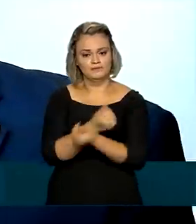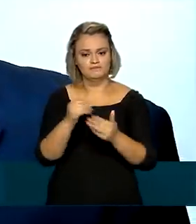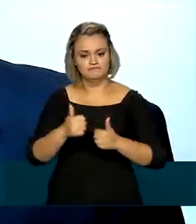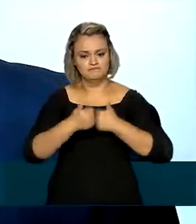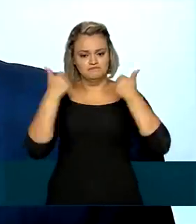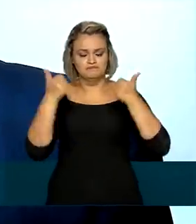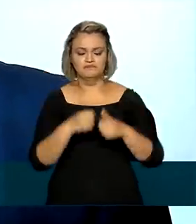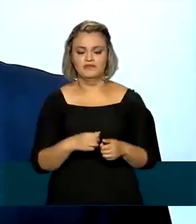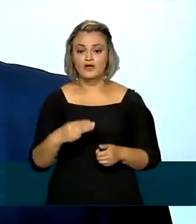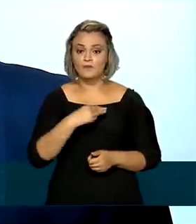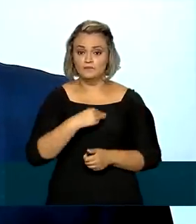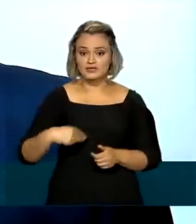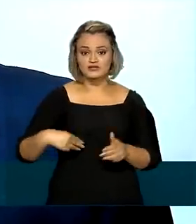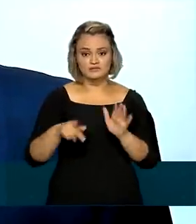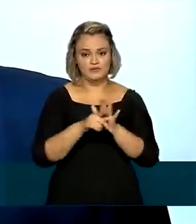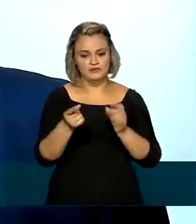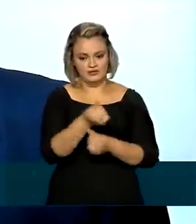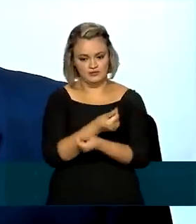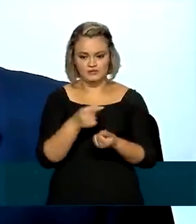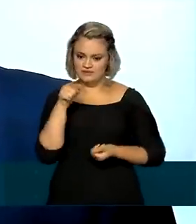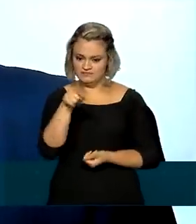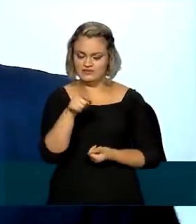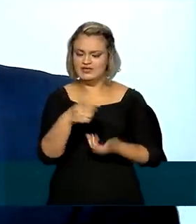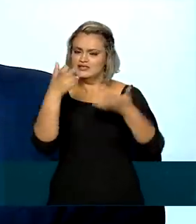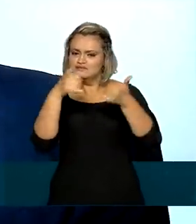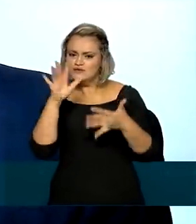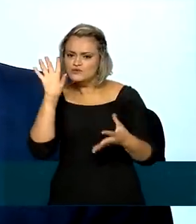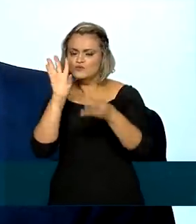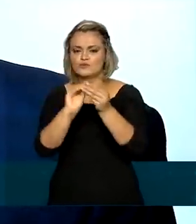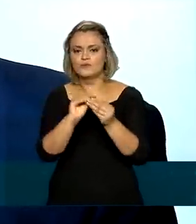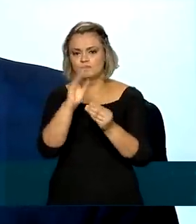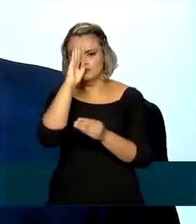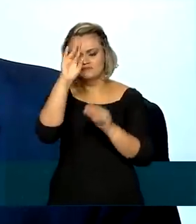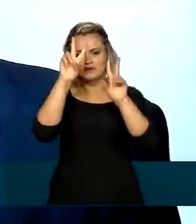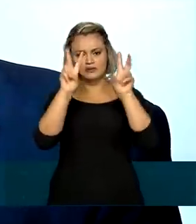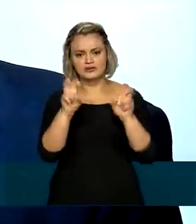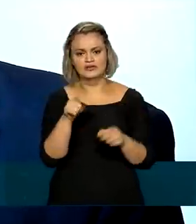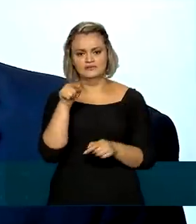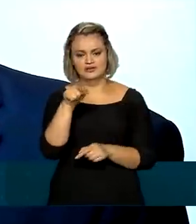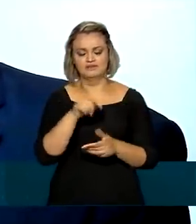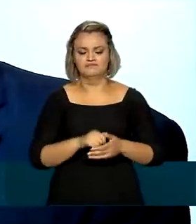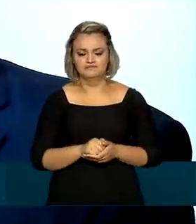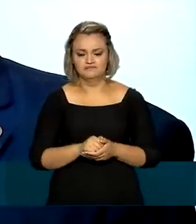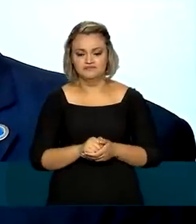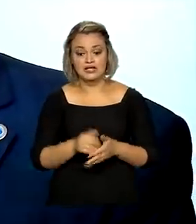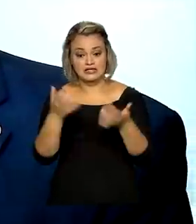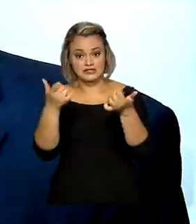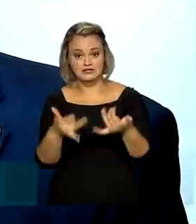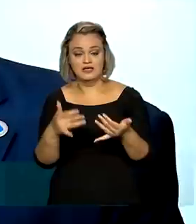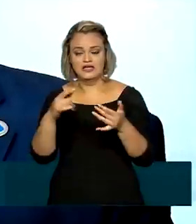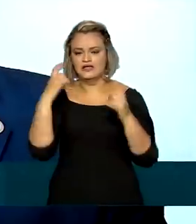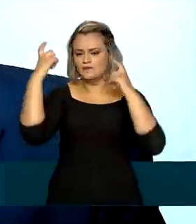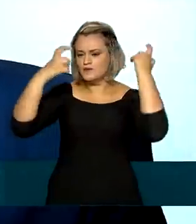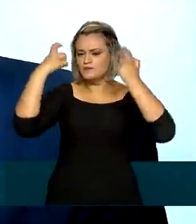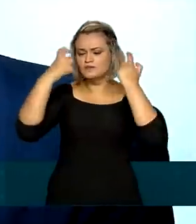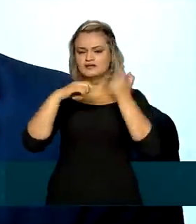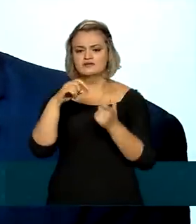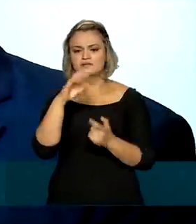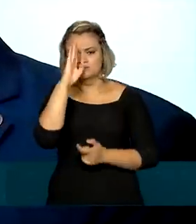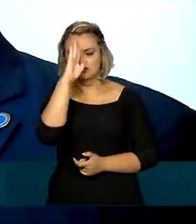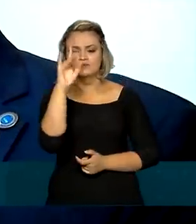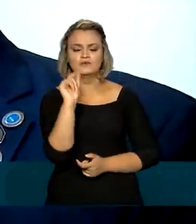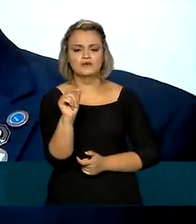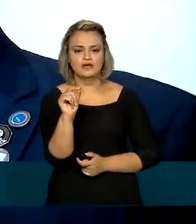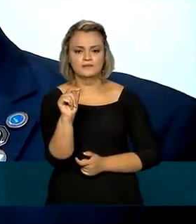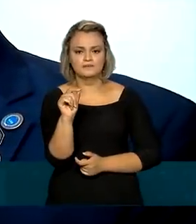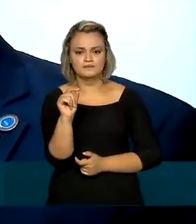O ministro da Economia, Paulo Guedes, sintetizou os principais assuntos debatidos. Existe uma preocupação muito grande, primeiro com esse aspecto